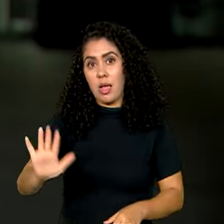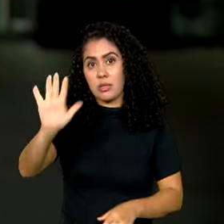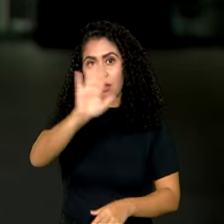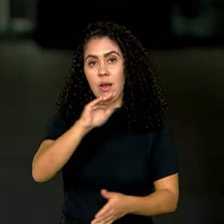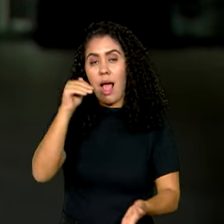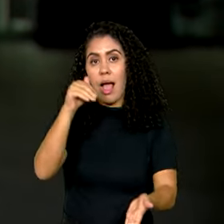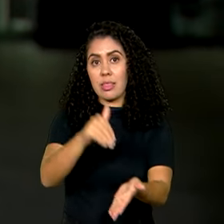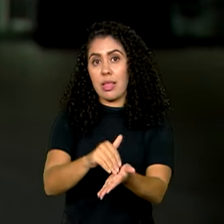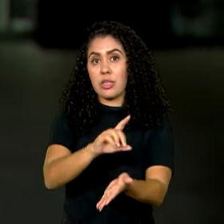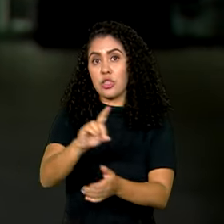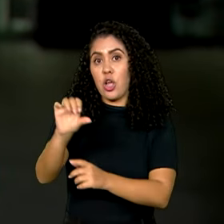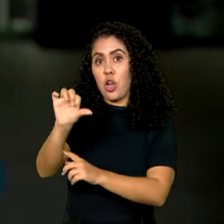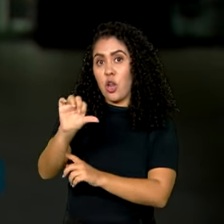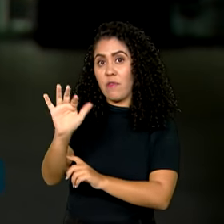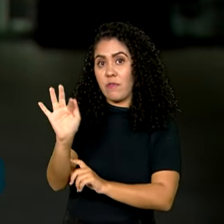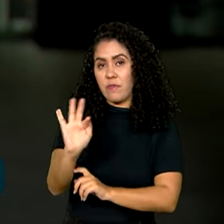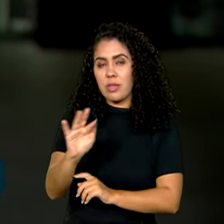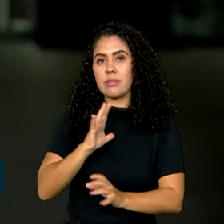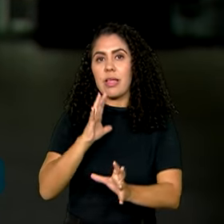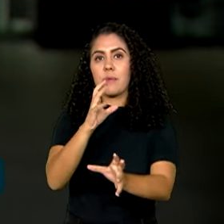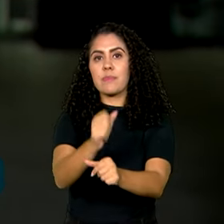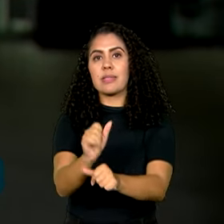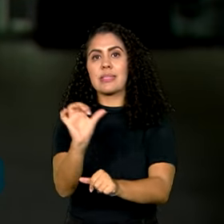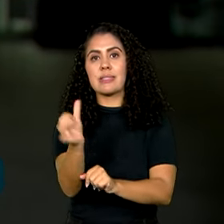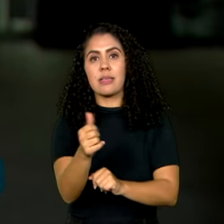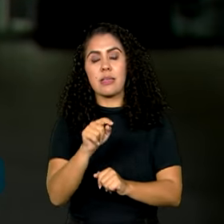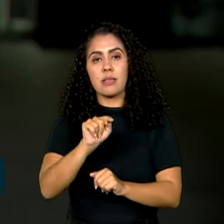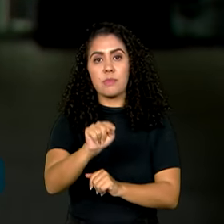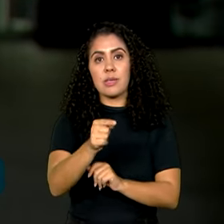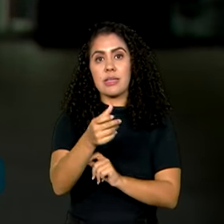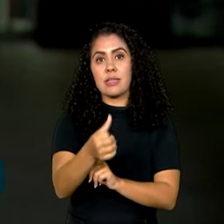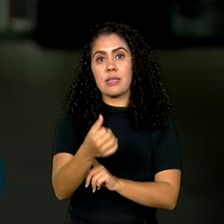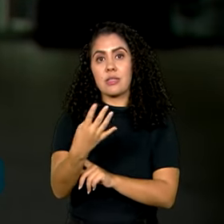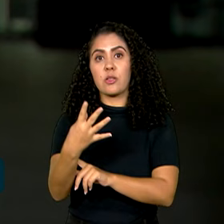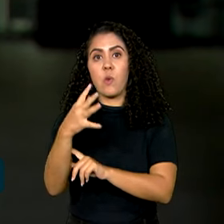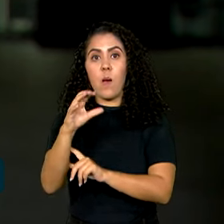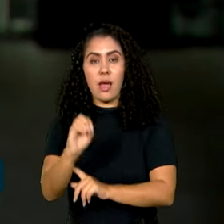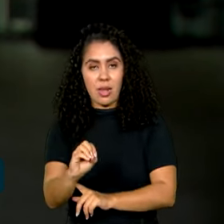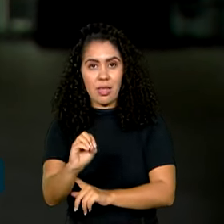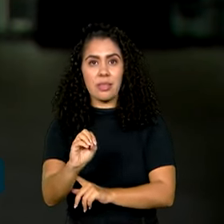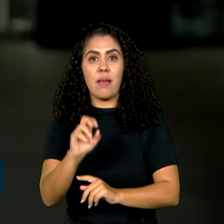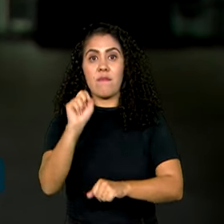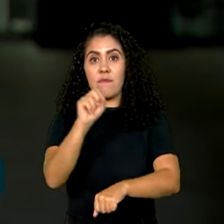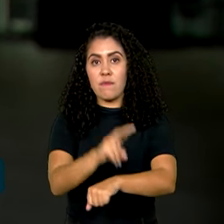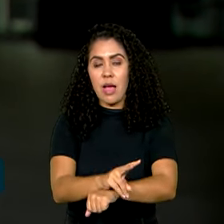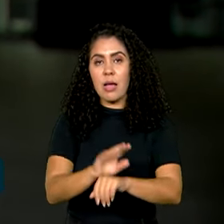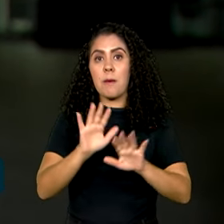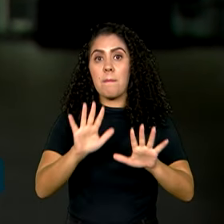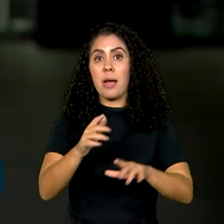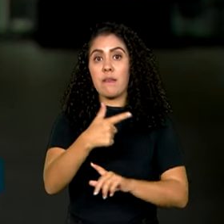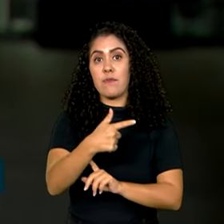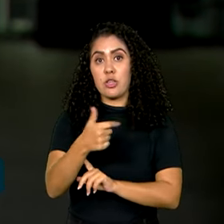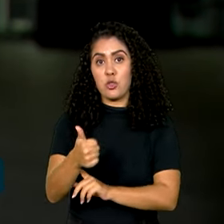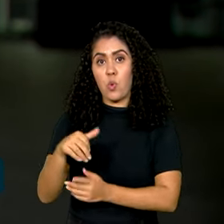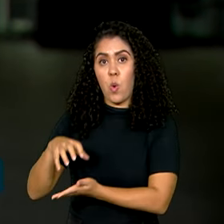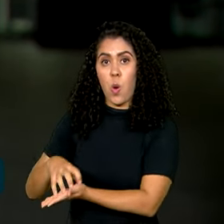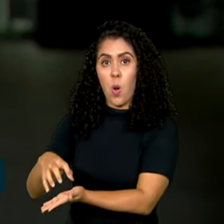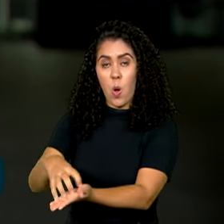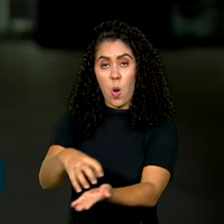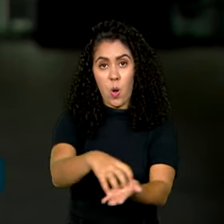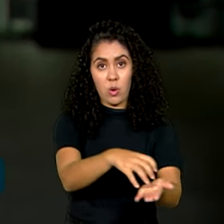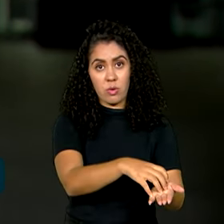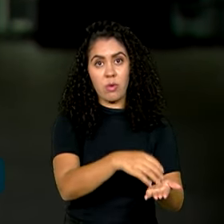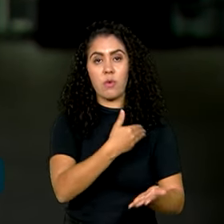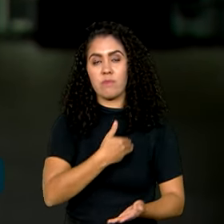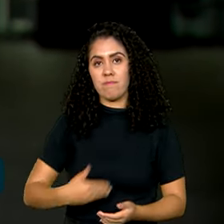de fevereiro. São 6.640 vagas para 21 órgãos públicos federais. A inscrição para nível